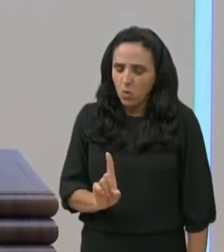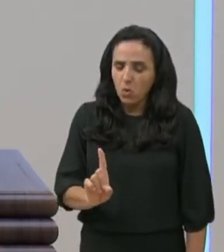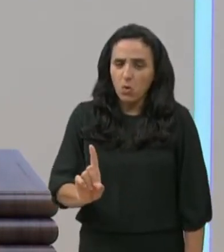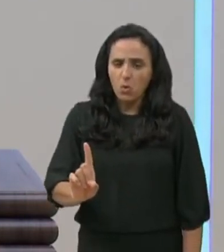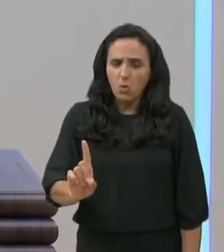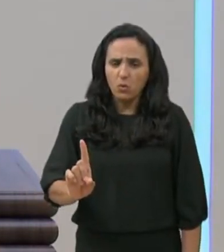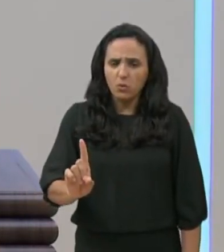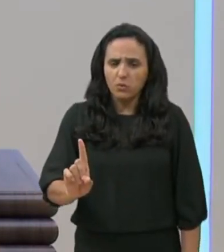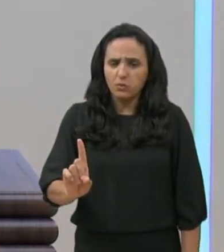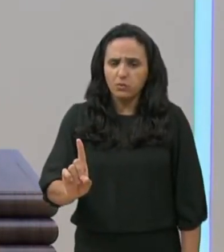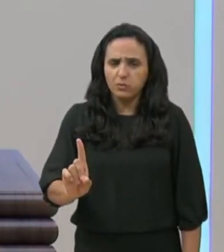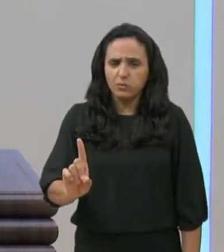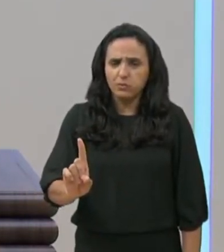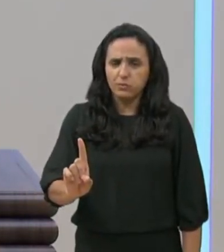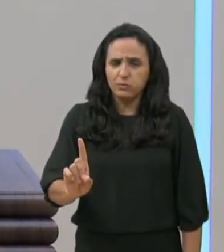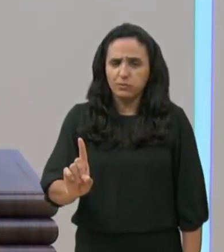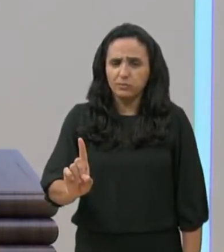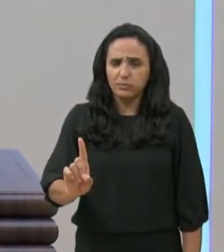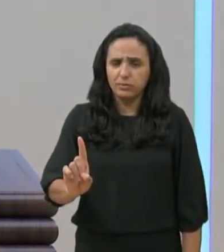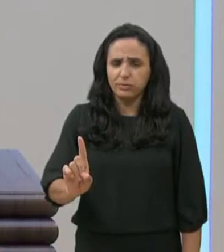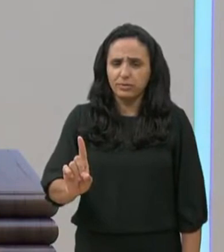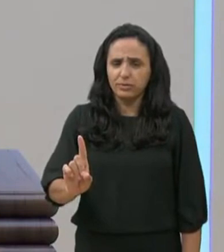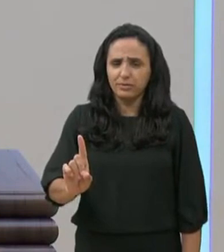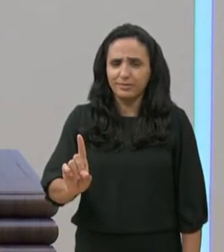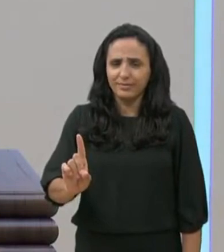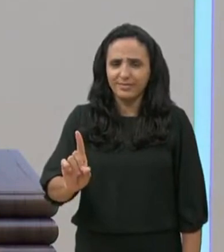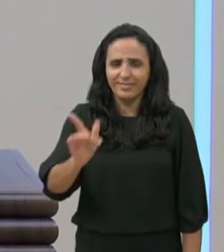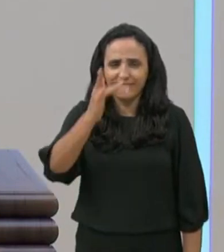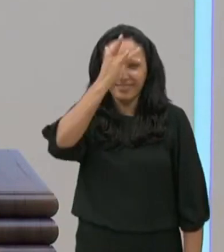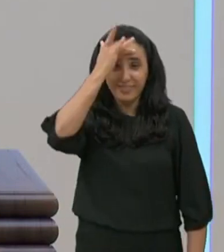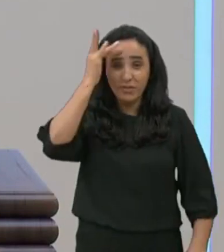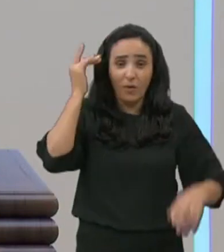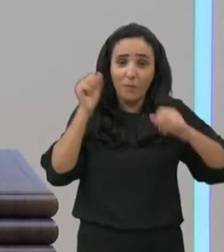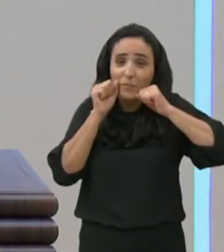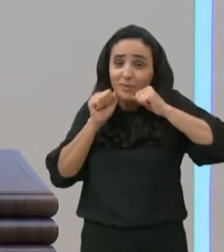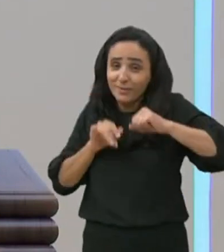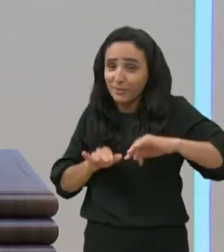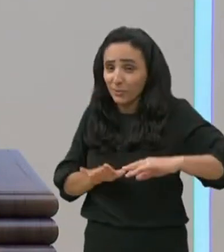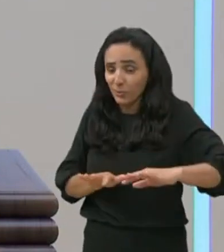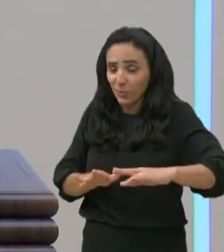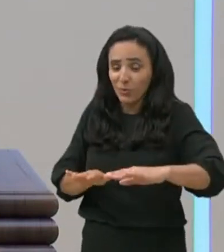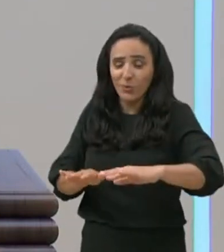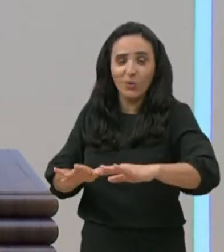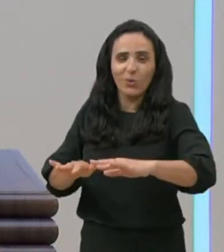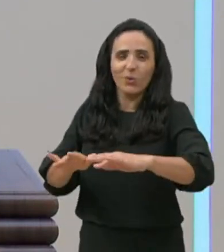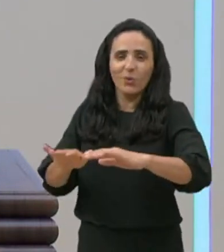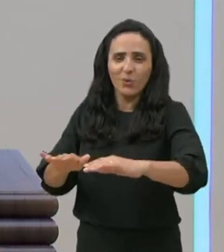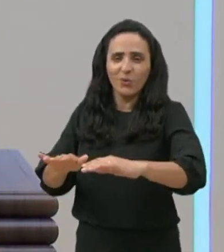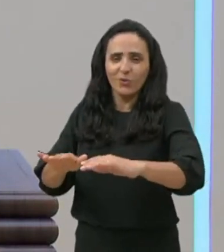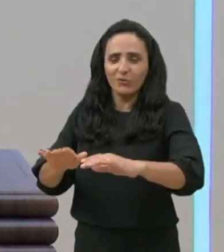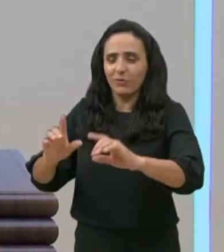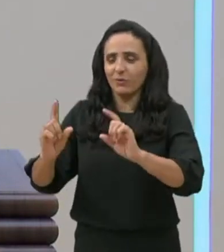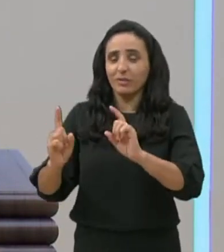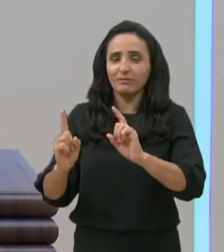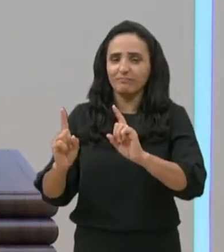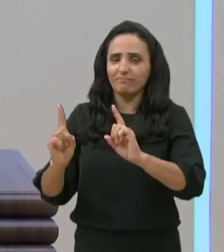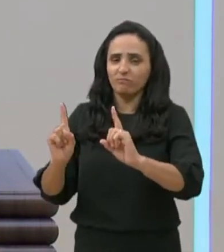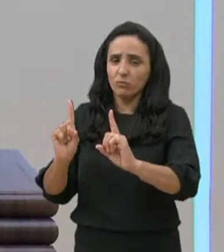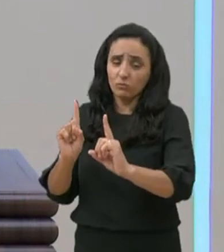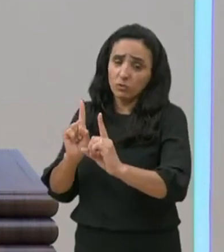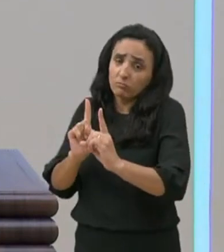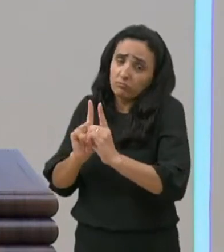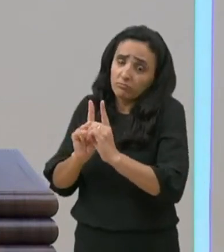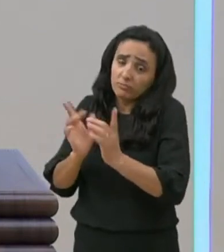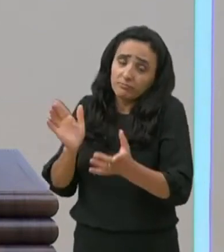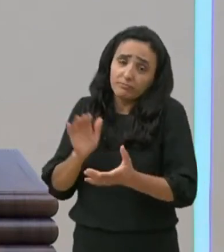seus, com os seus, amigos, os judeus, que havia ido, em busca de Jesus, e é